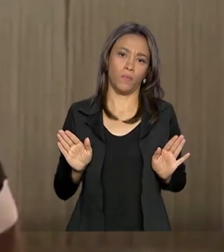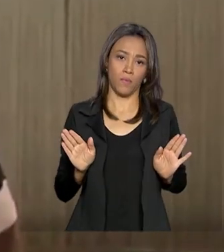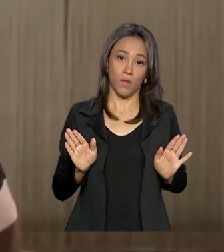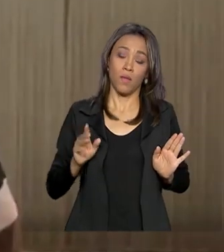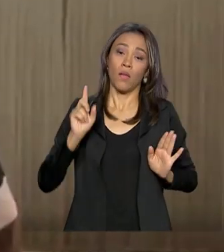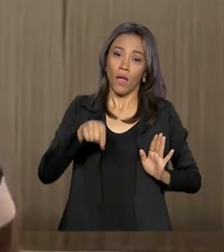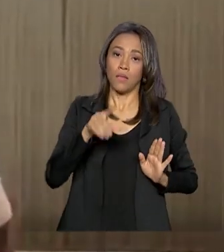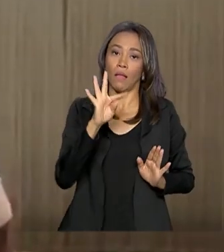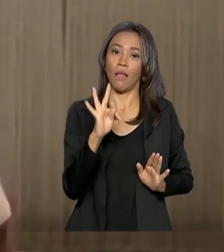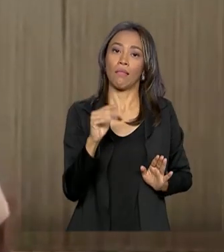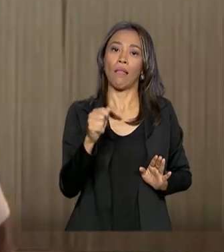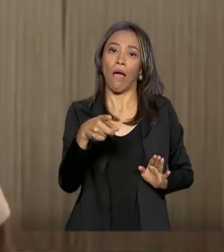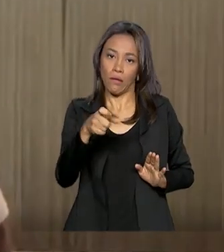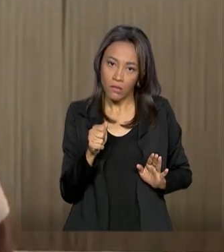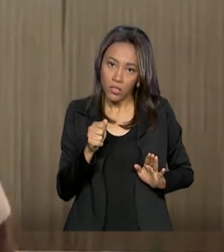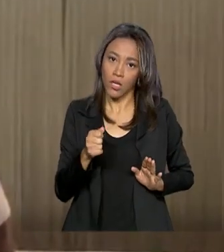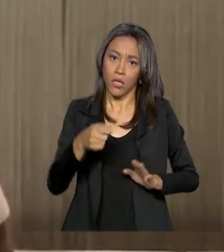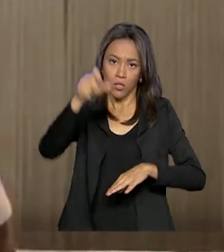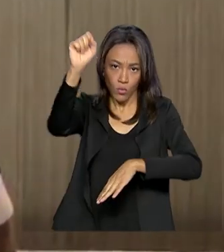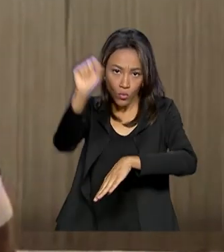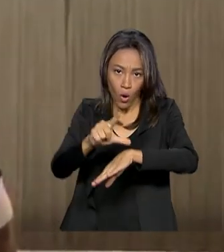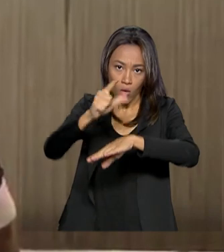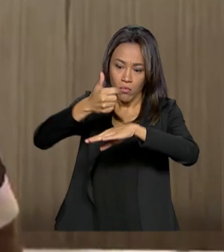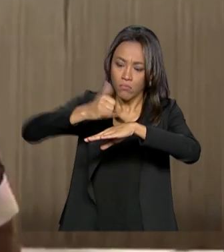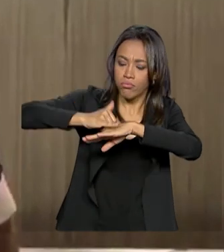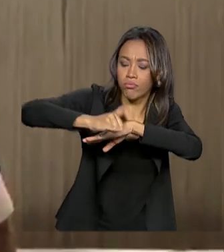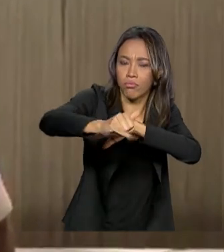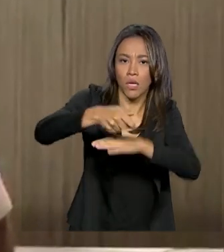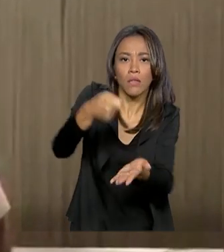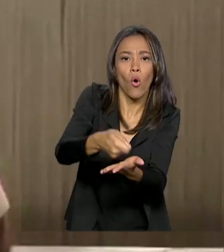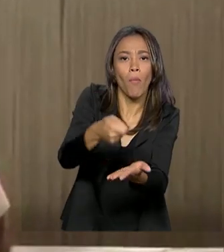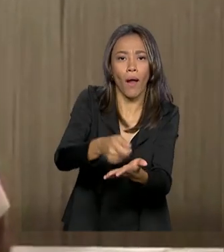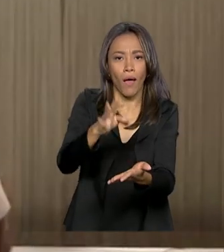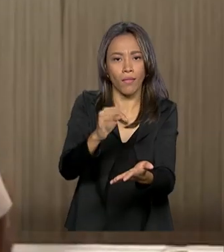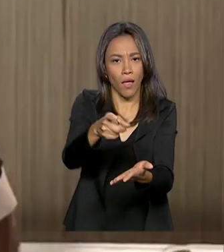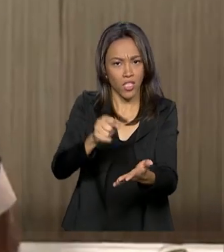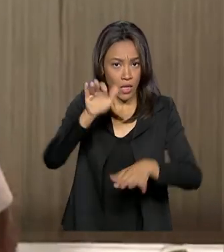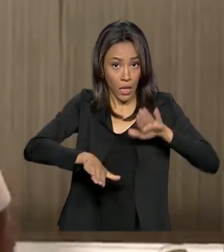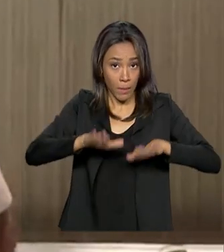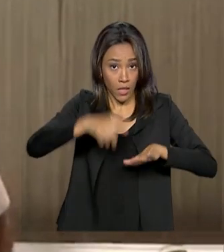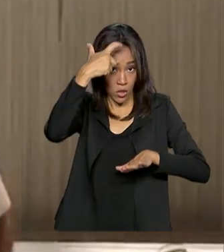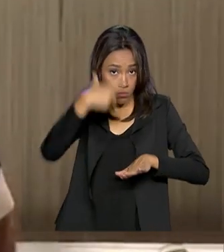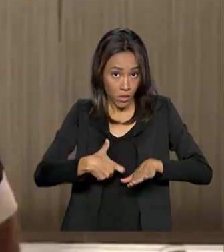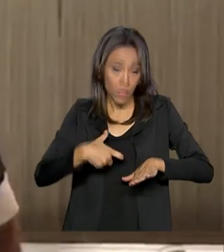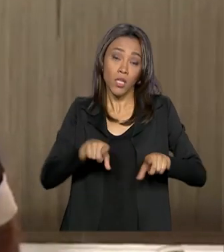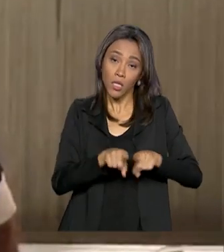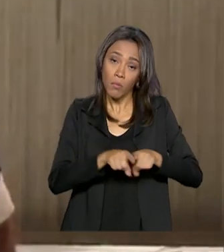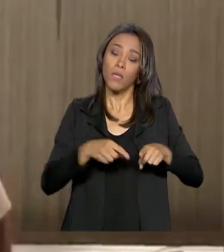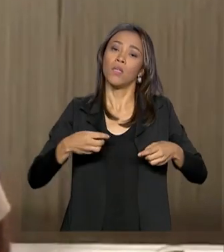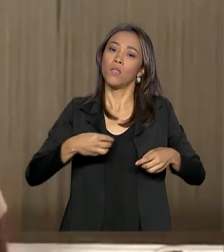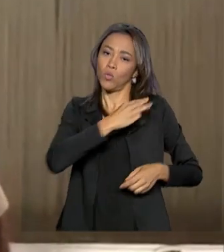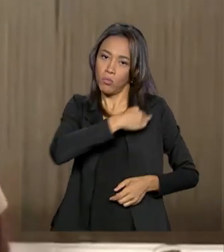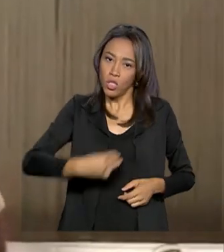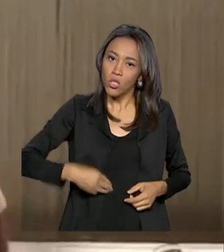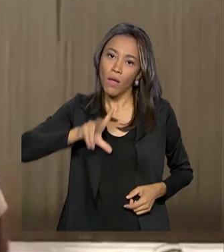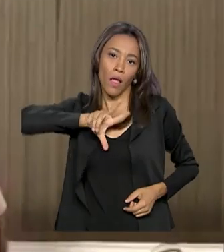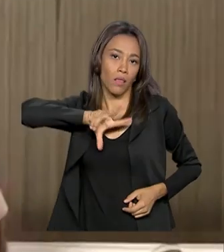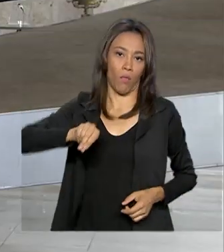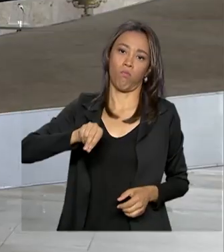a taxação da energia solar, no que depender do presidente Jair Bolsonaro e dos seus ministros, é não.